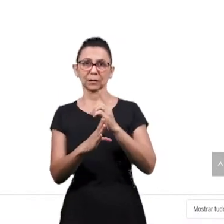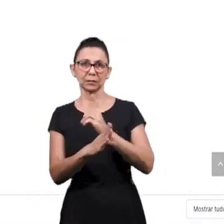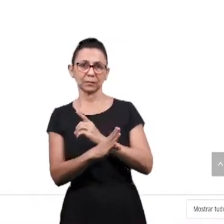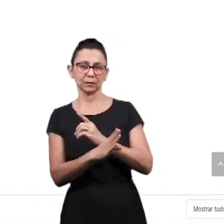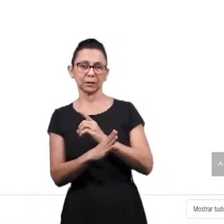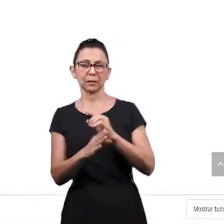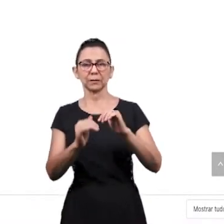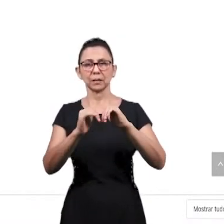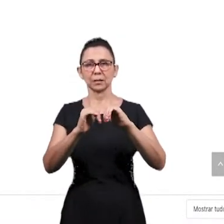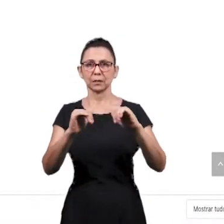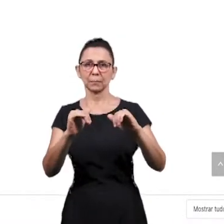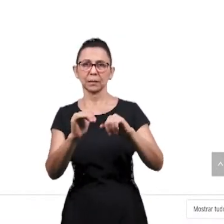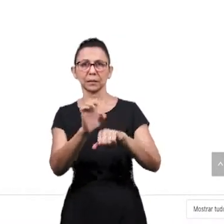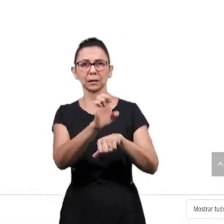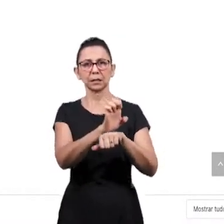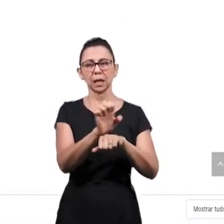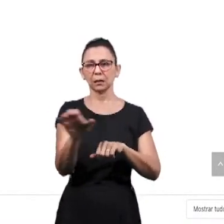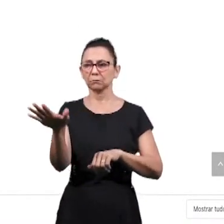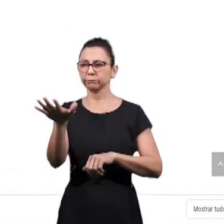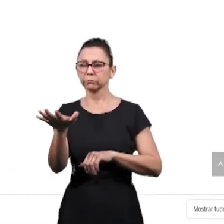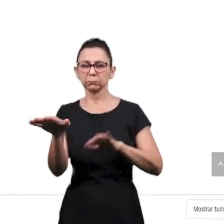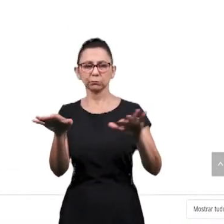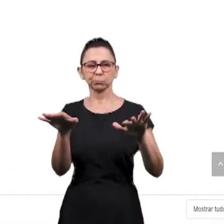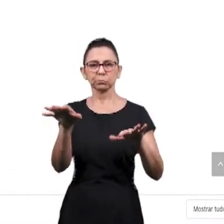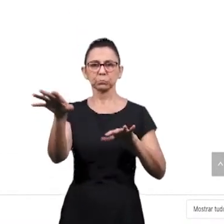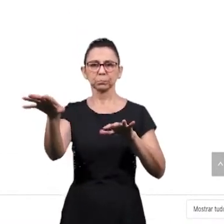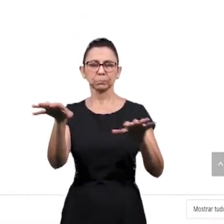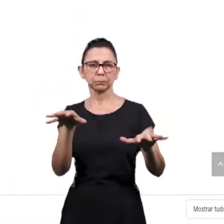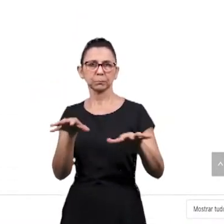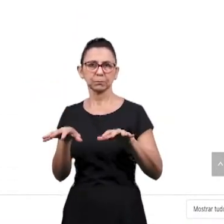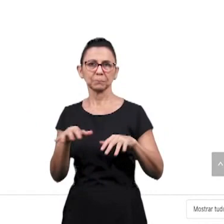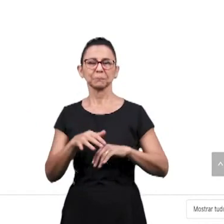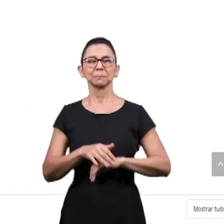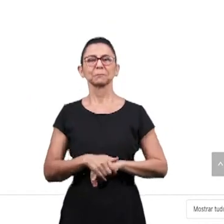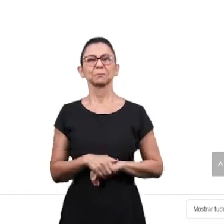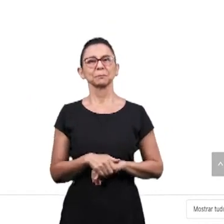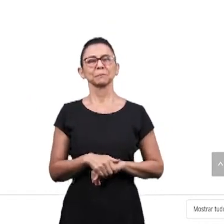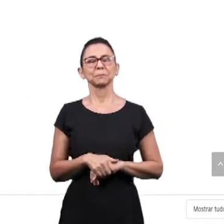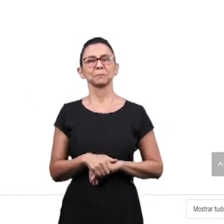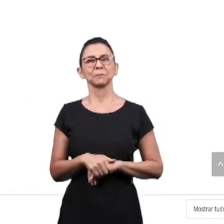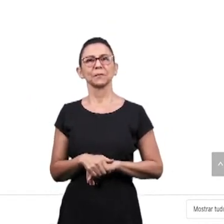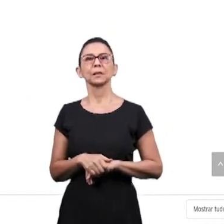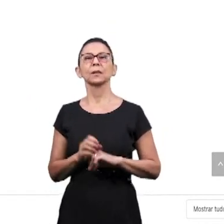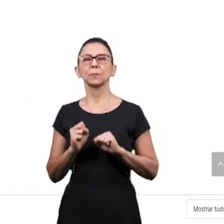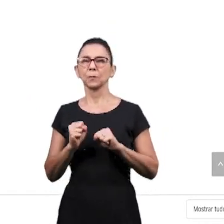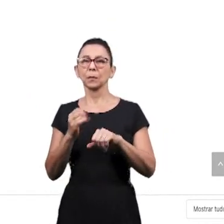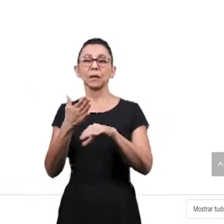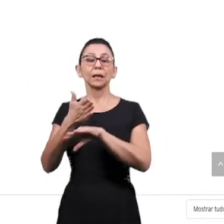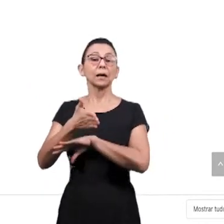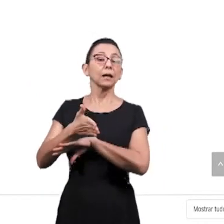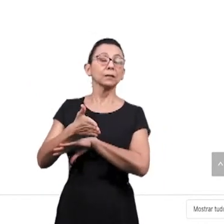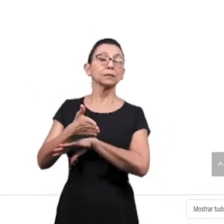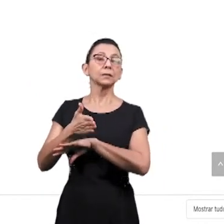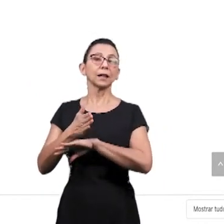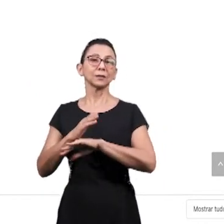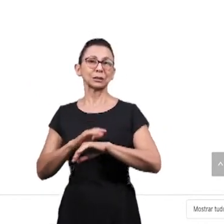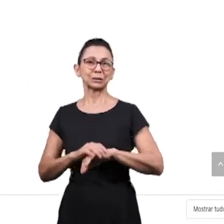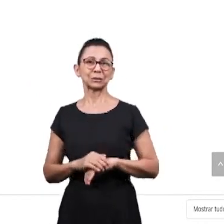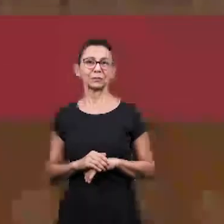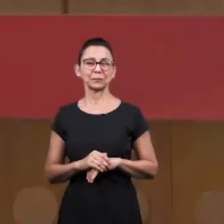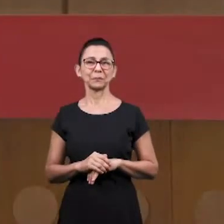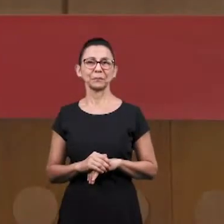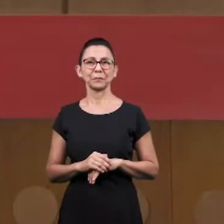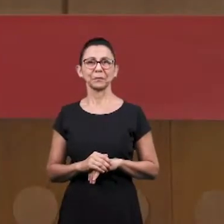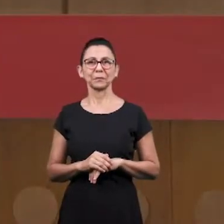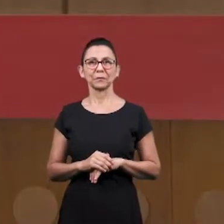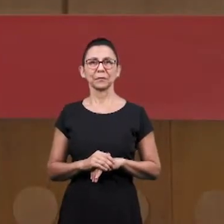ali separado por estados, por regiões e os irmãos então vão poder ter acesso ali ao